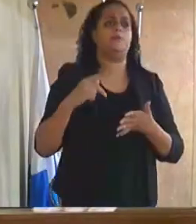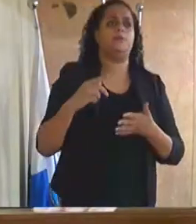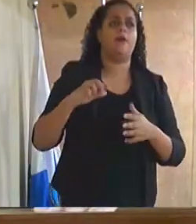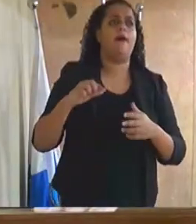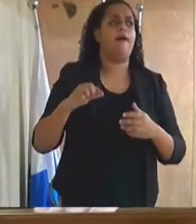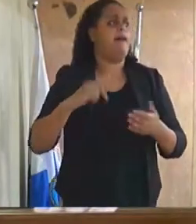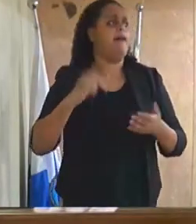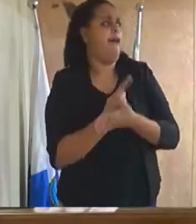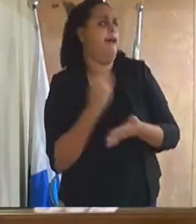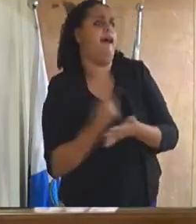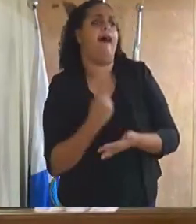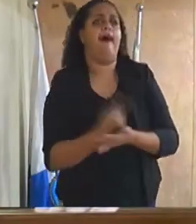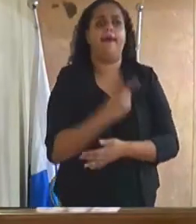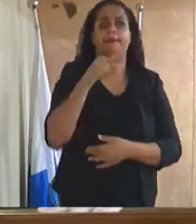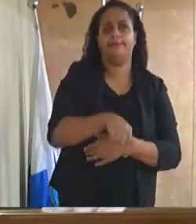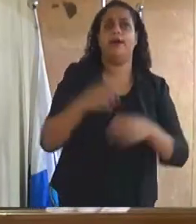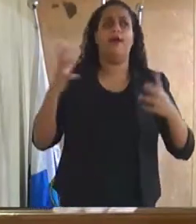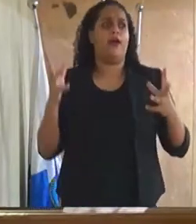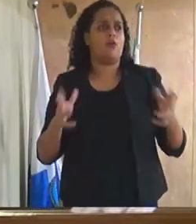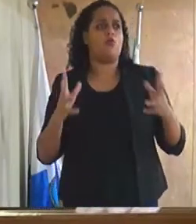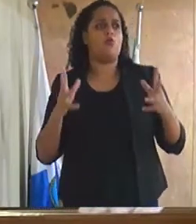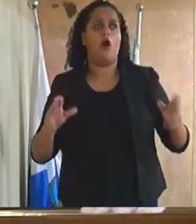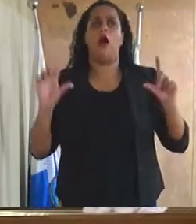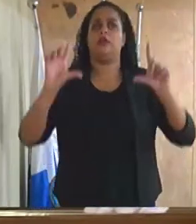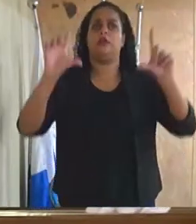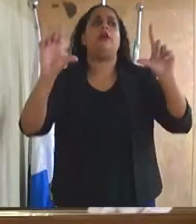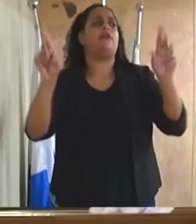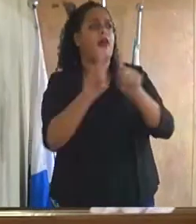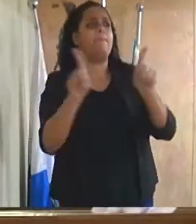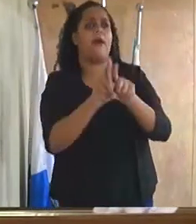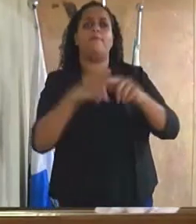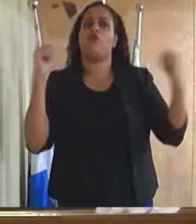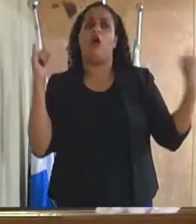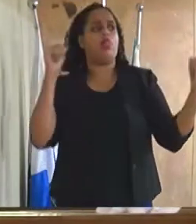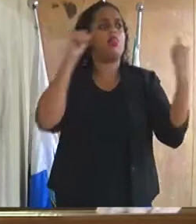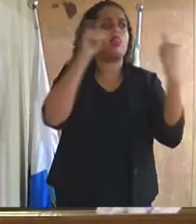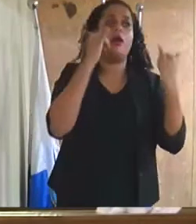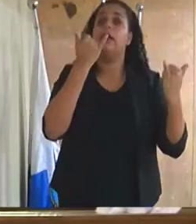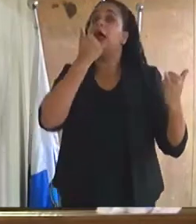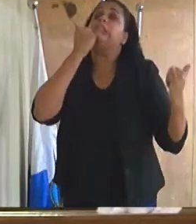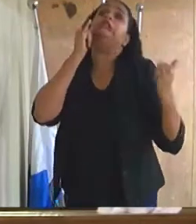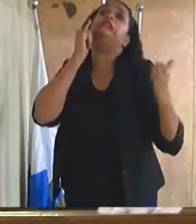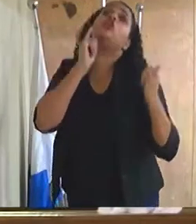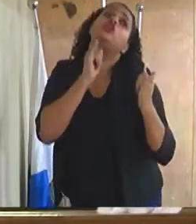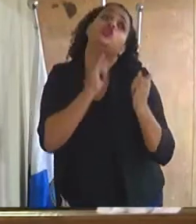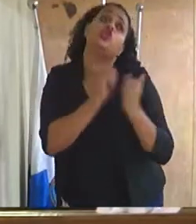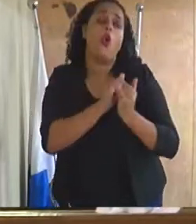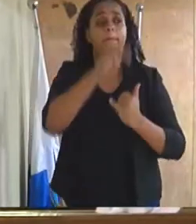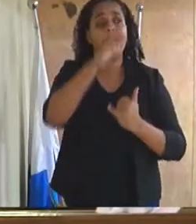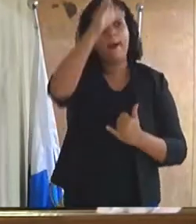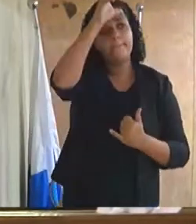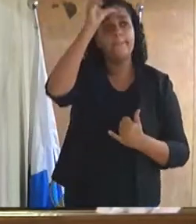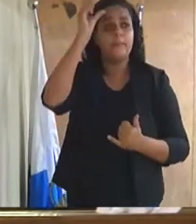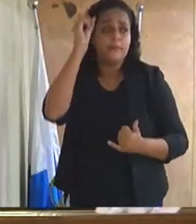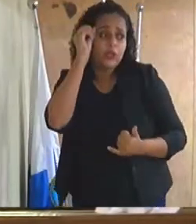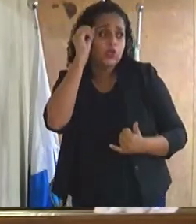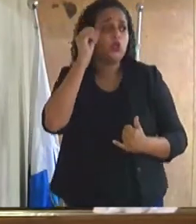a mesma imprensa que pediu desculpas a prefeitura municipal de Duque de Caxias